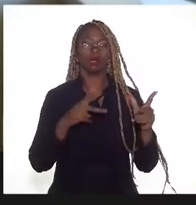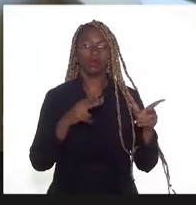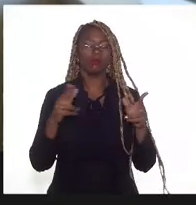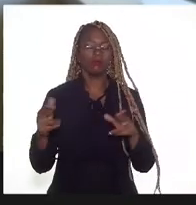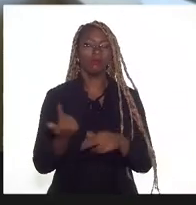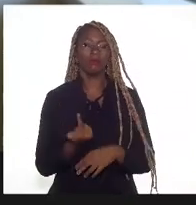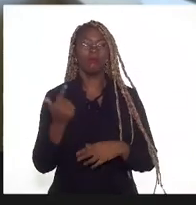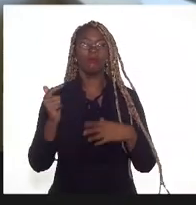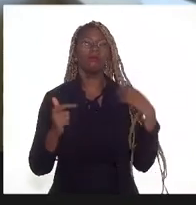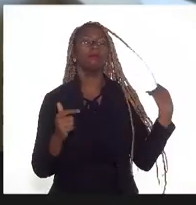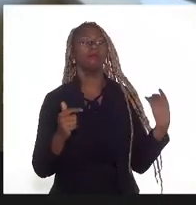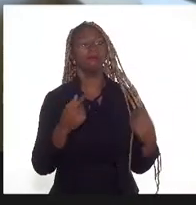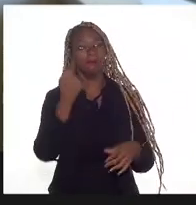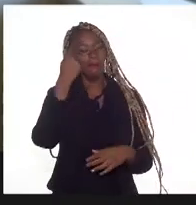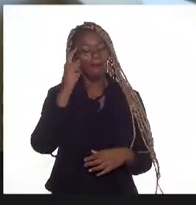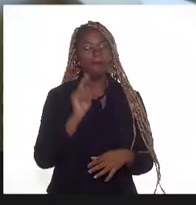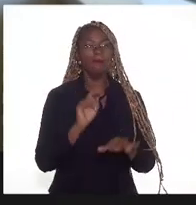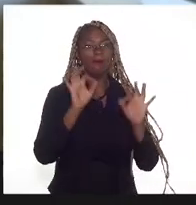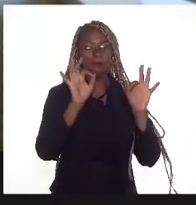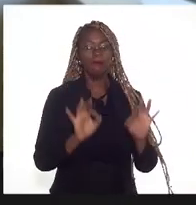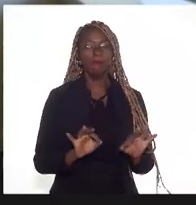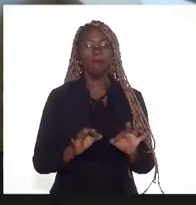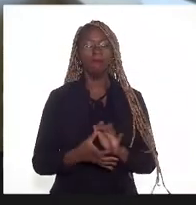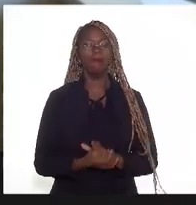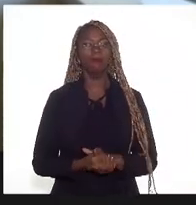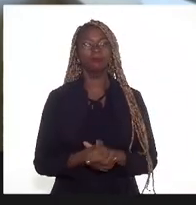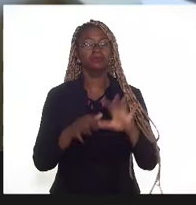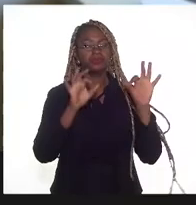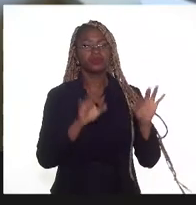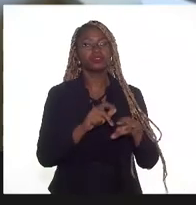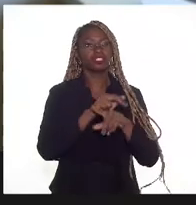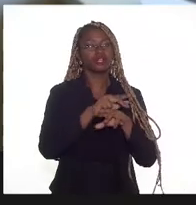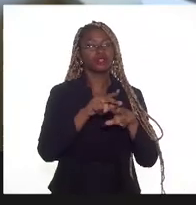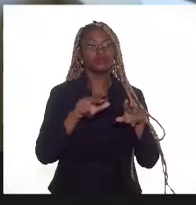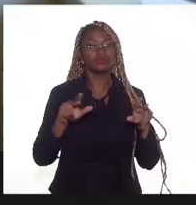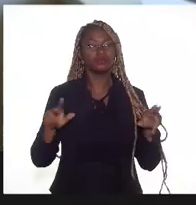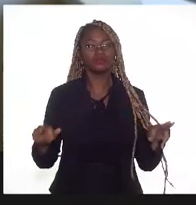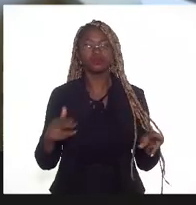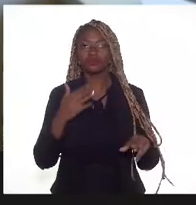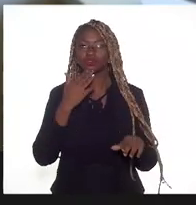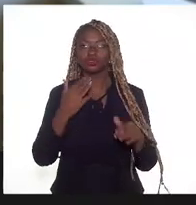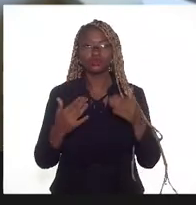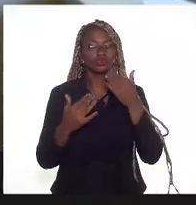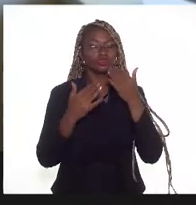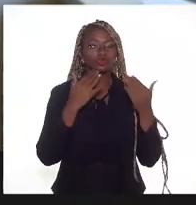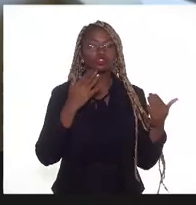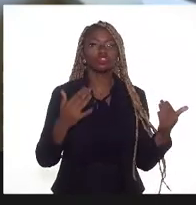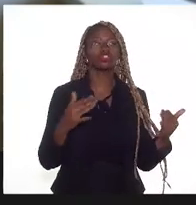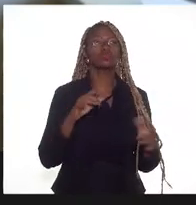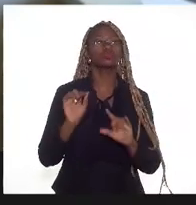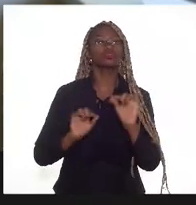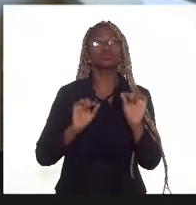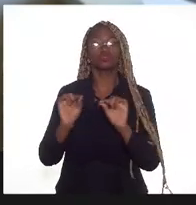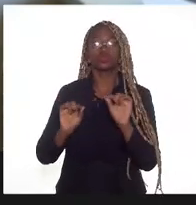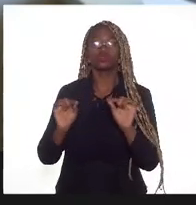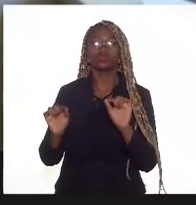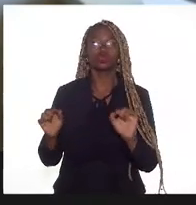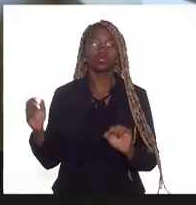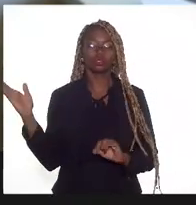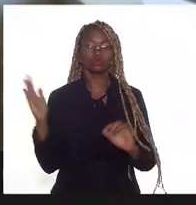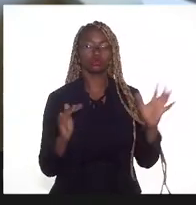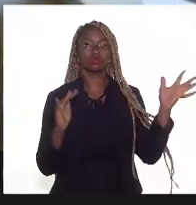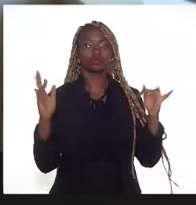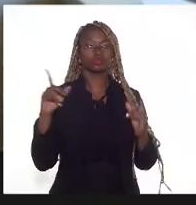óleo. Não se sabe bem, das diversas correntes, o que vem de cada uma,